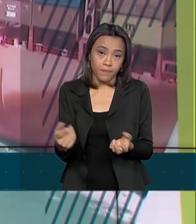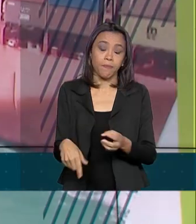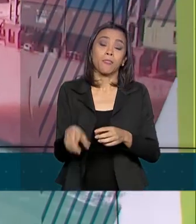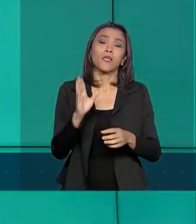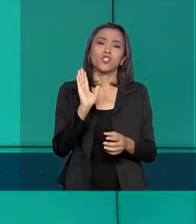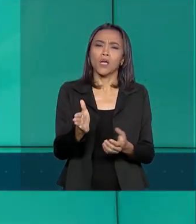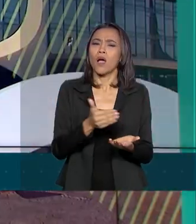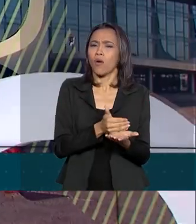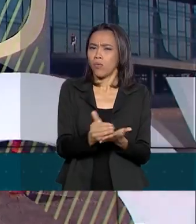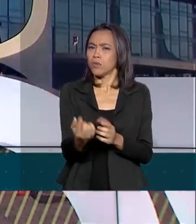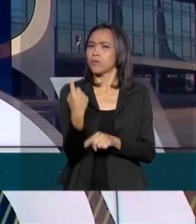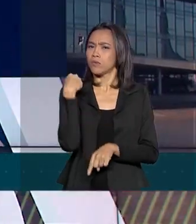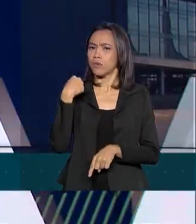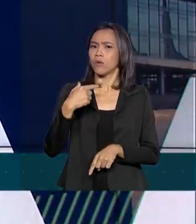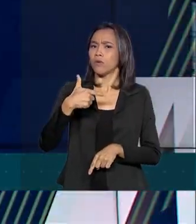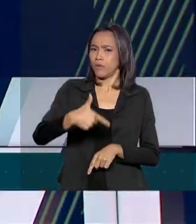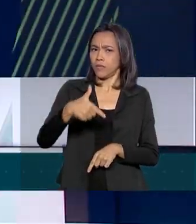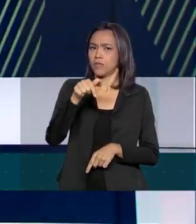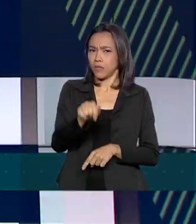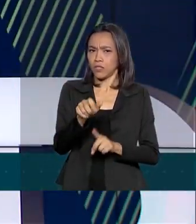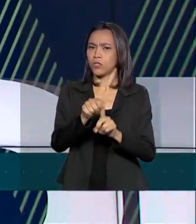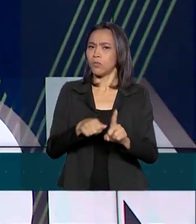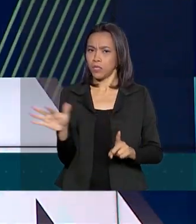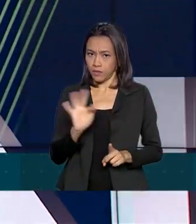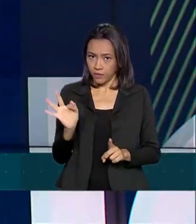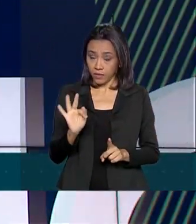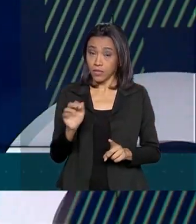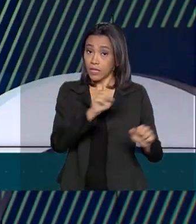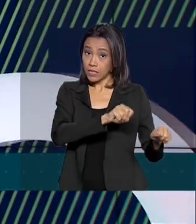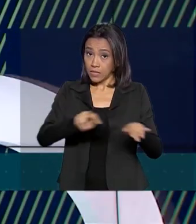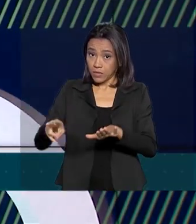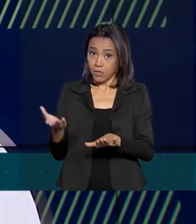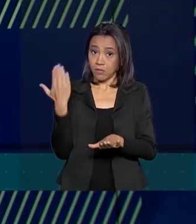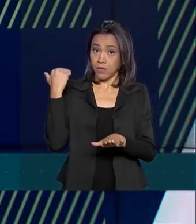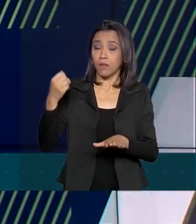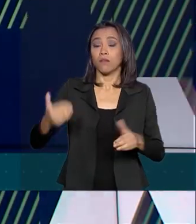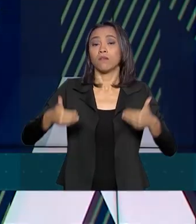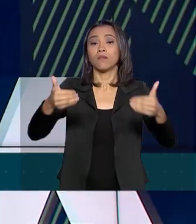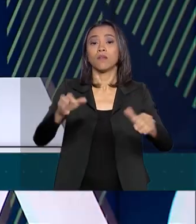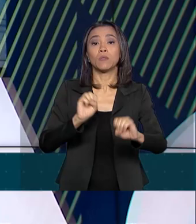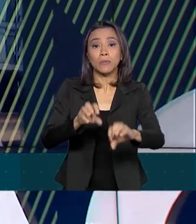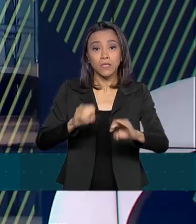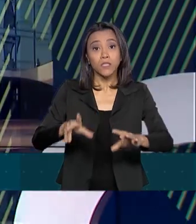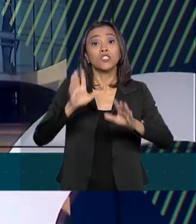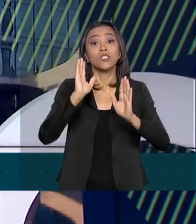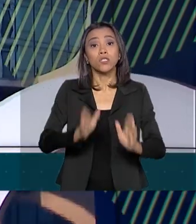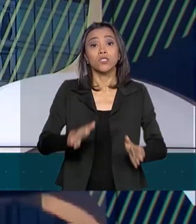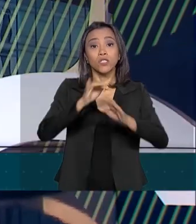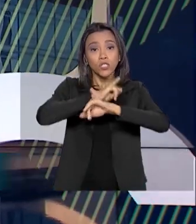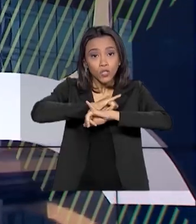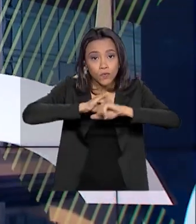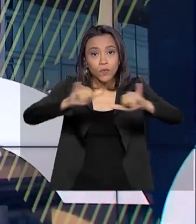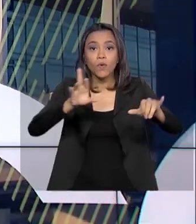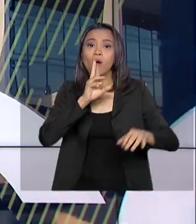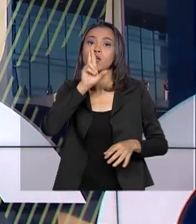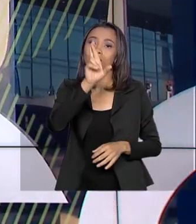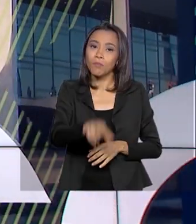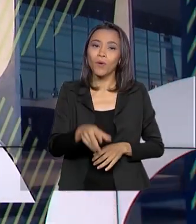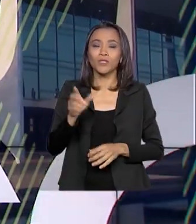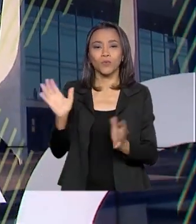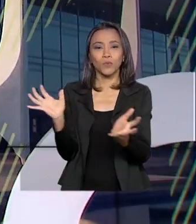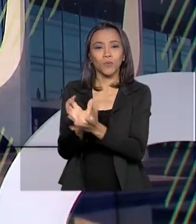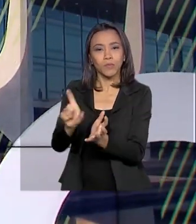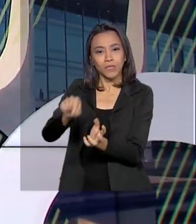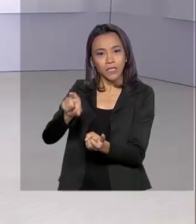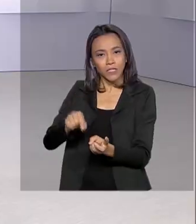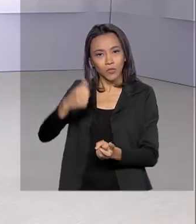começou no dia 27 de fevereiro. Na semana passada, o Ministério da Educação divulgou o resultado do processo seletivo do primeiro